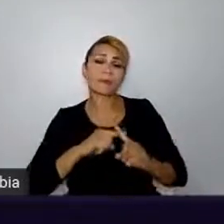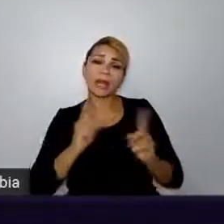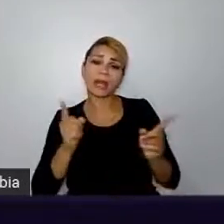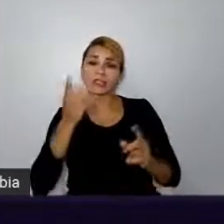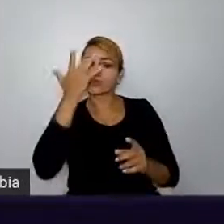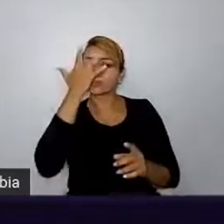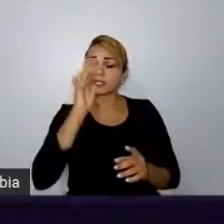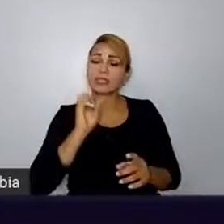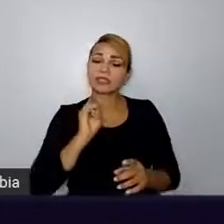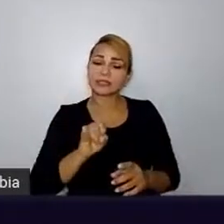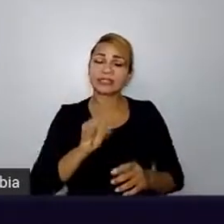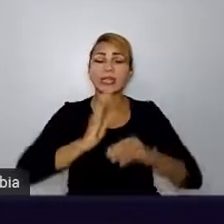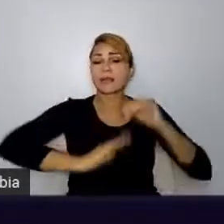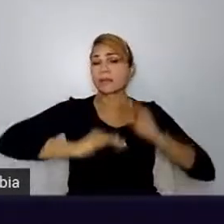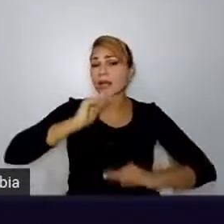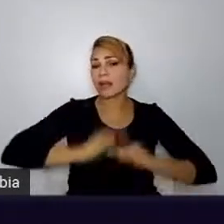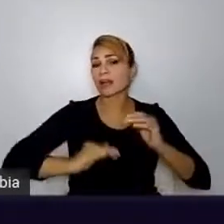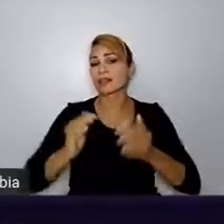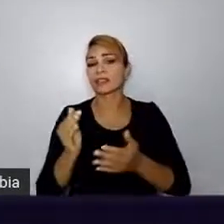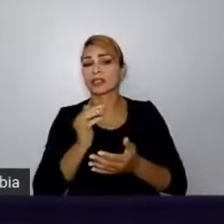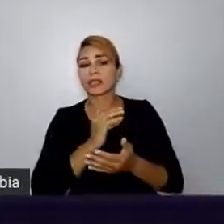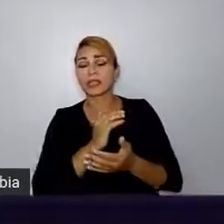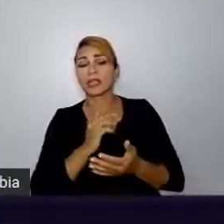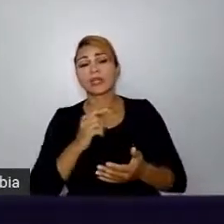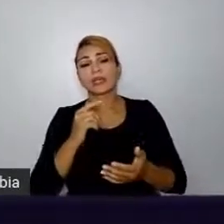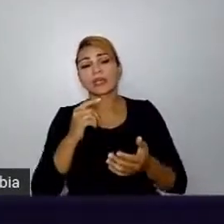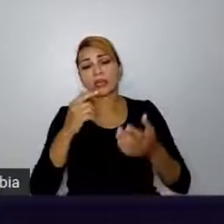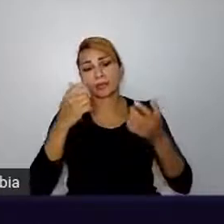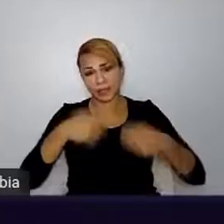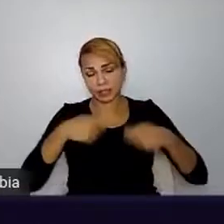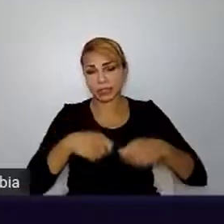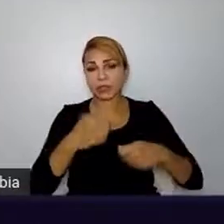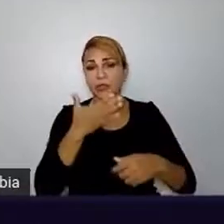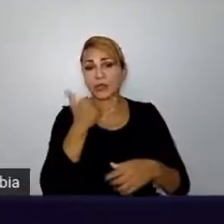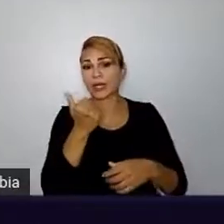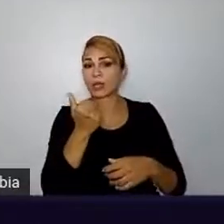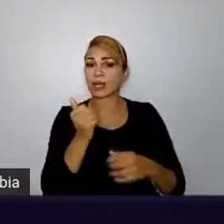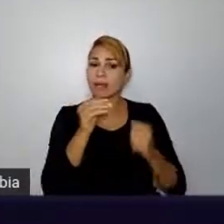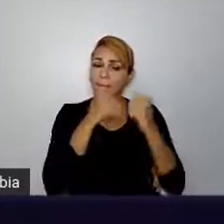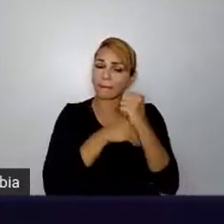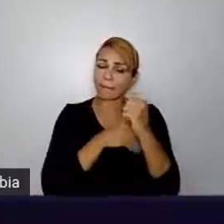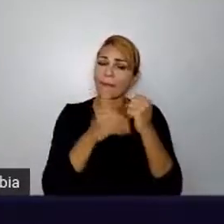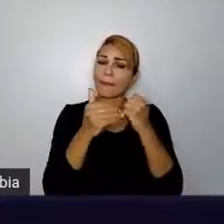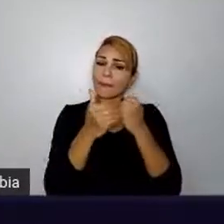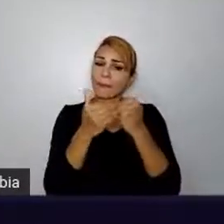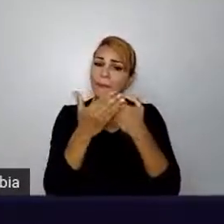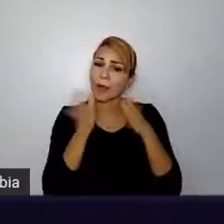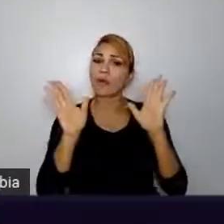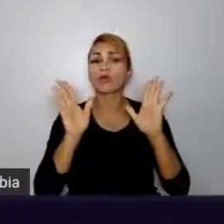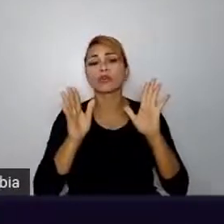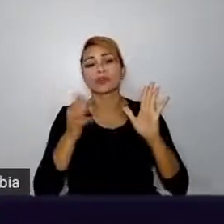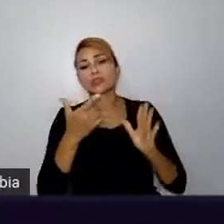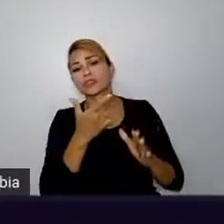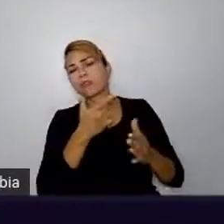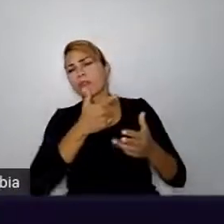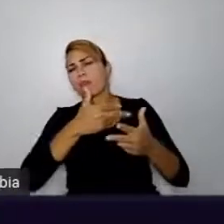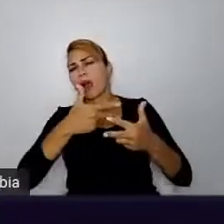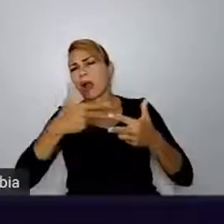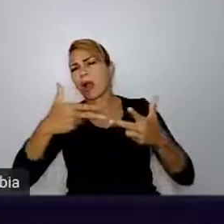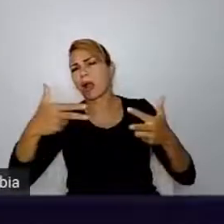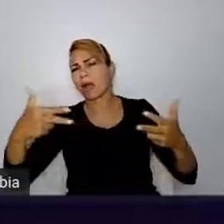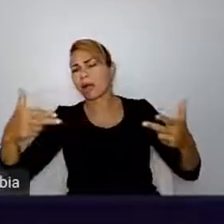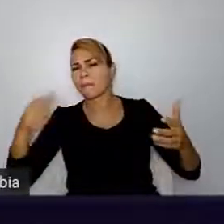práticas que eu poderia melhorar além do código. E aí, quando eu comecei a perguntar essas coisas e tal, as pessoas ficaram muito mais abertas